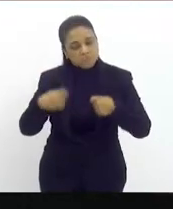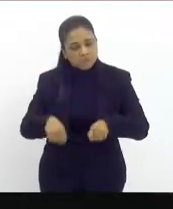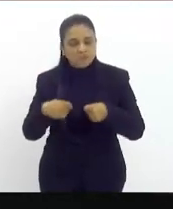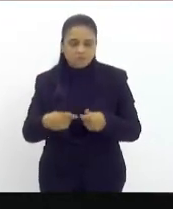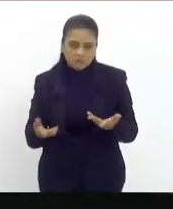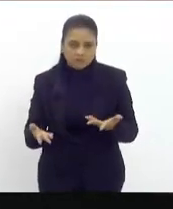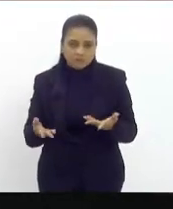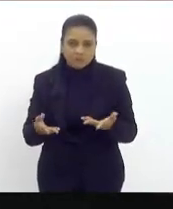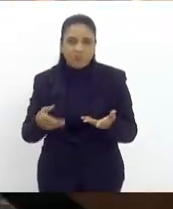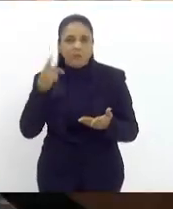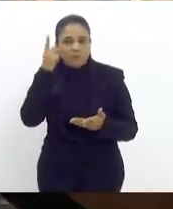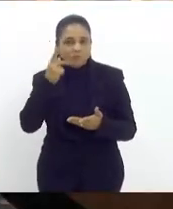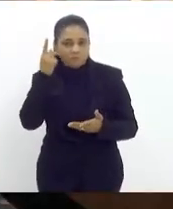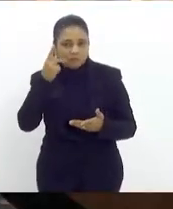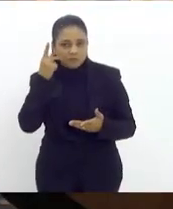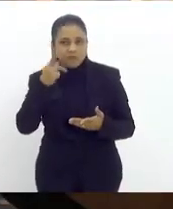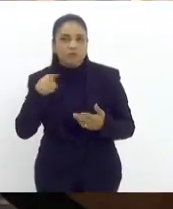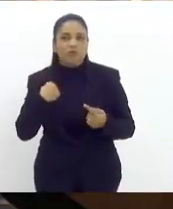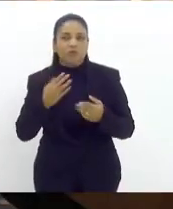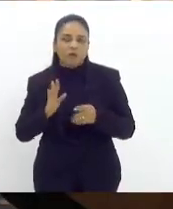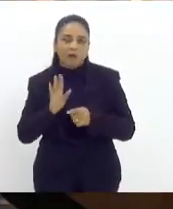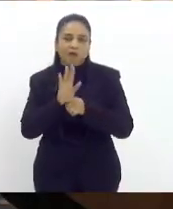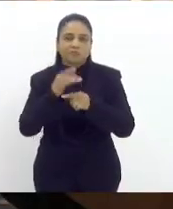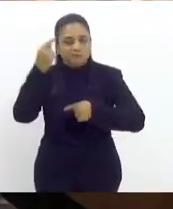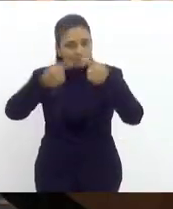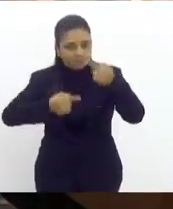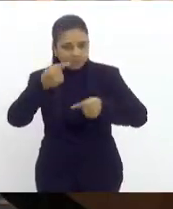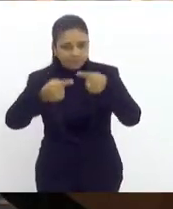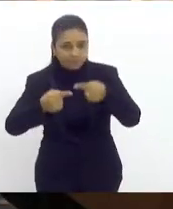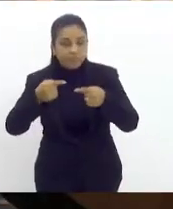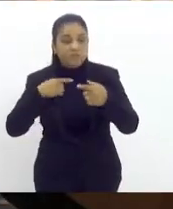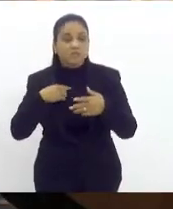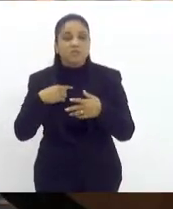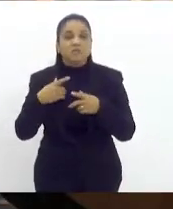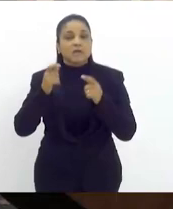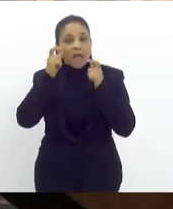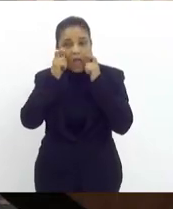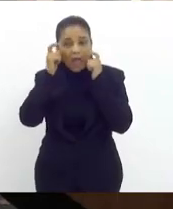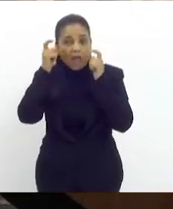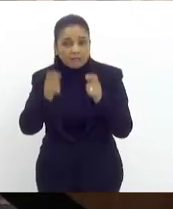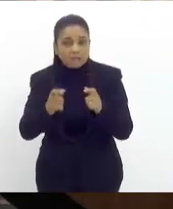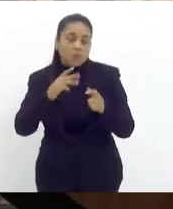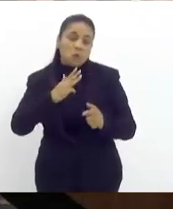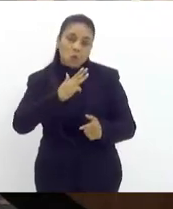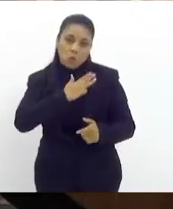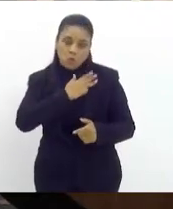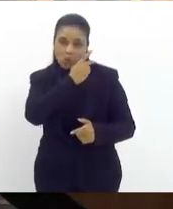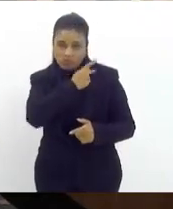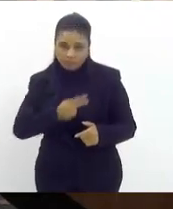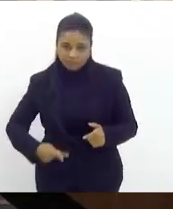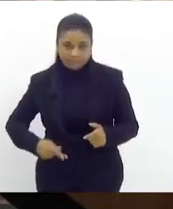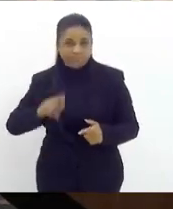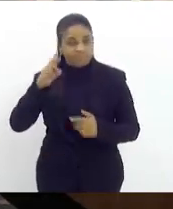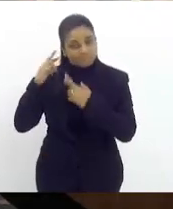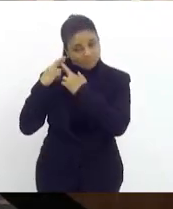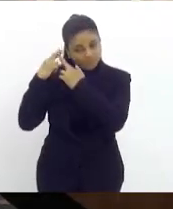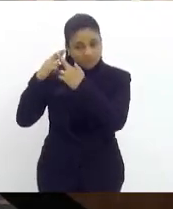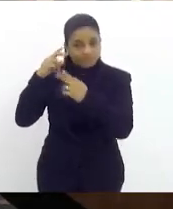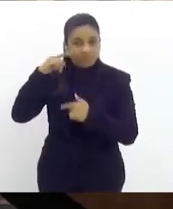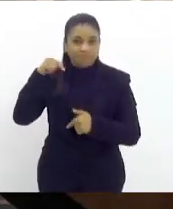contribuir com esse debate que eu acho que é importante mas chamar atenção sabemos que o Lula toma decisões como chefe de estado